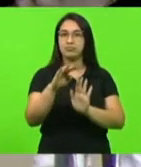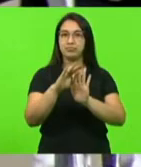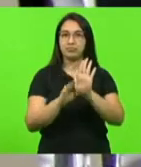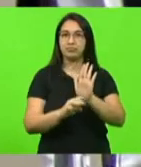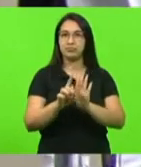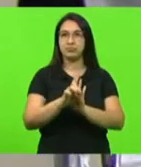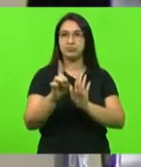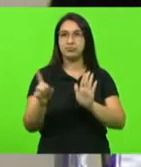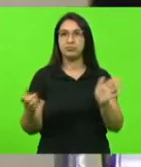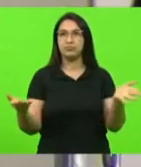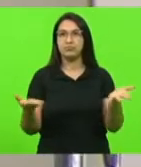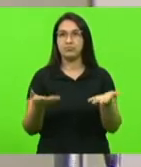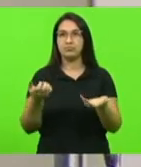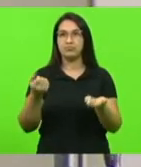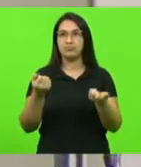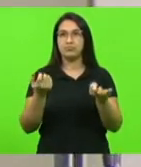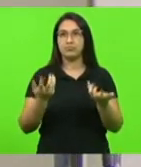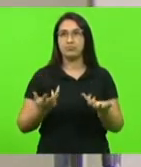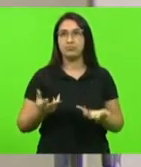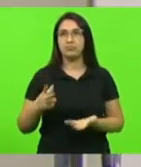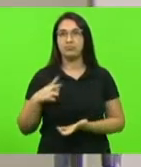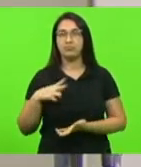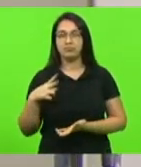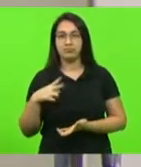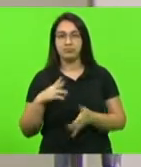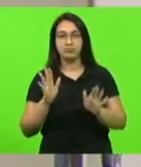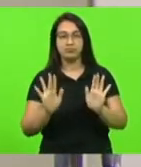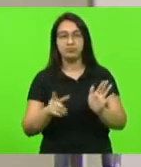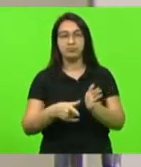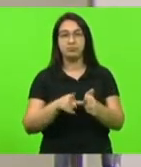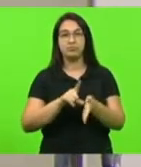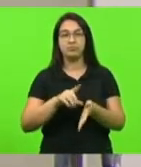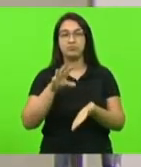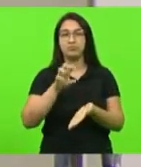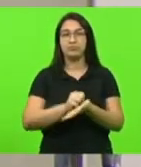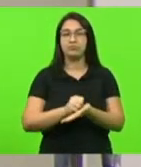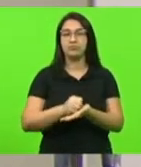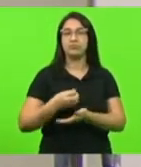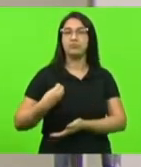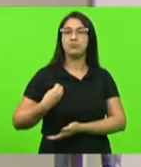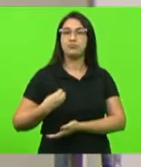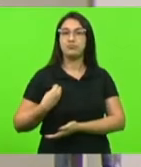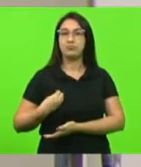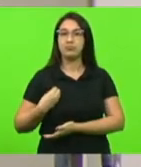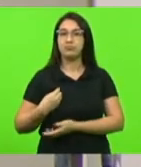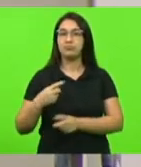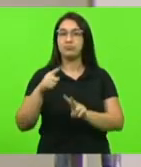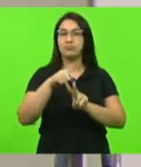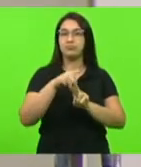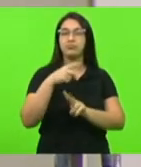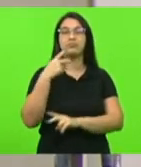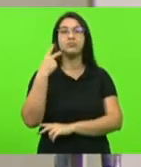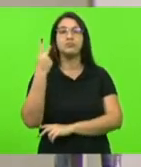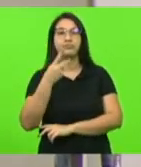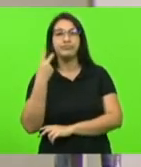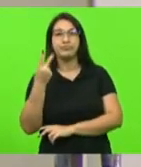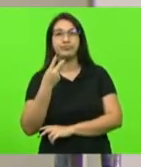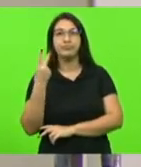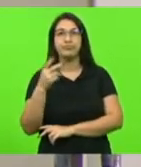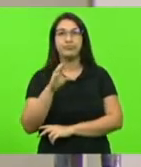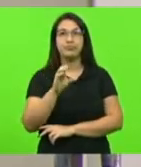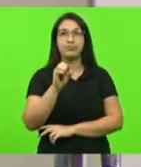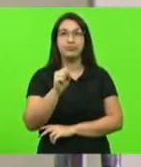esta presidência registra com muita alegria a presença aqui no plenário dos vereadores Cossu